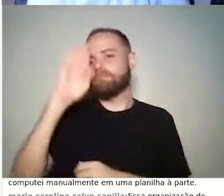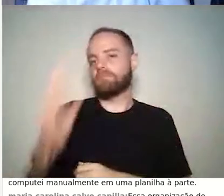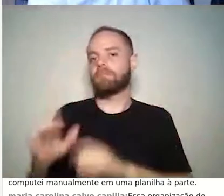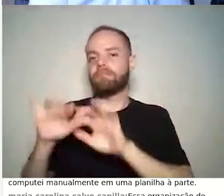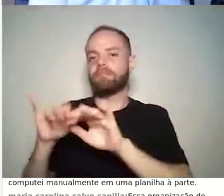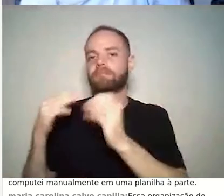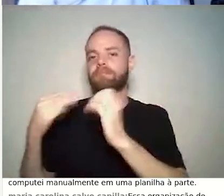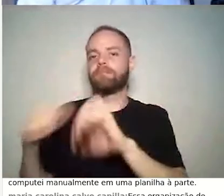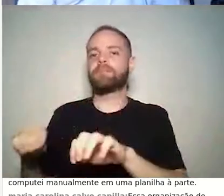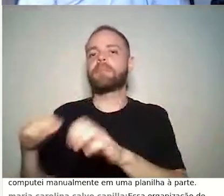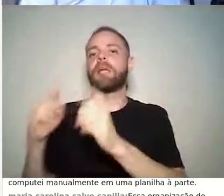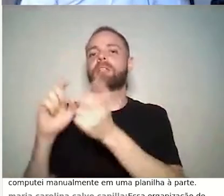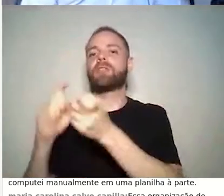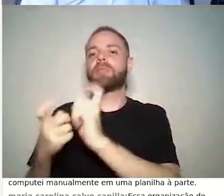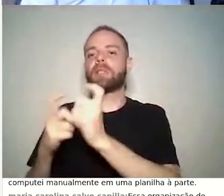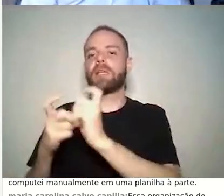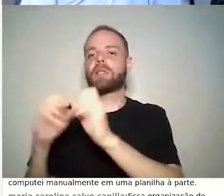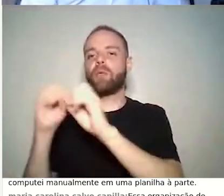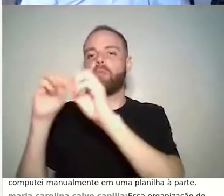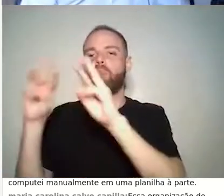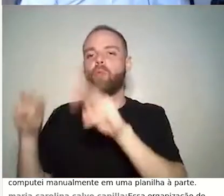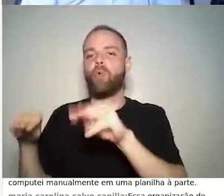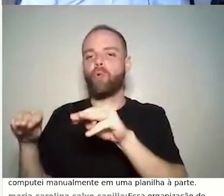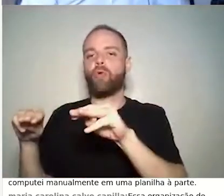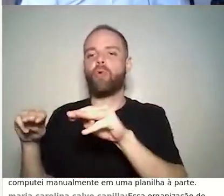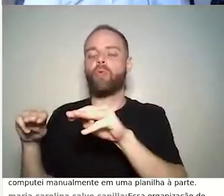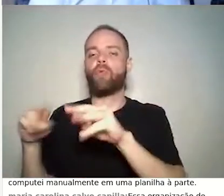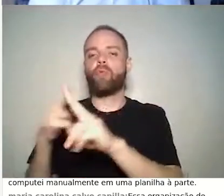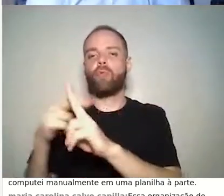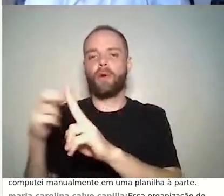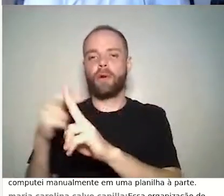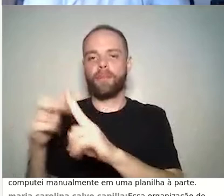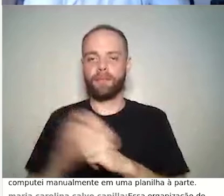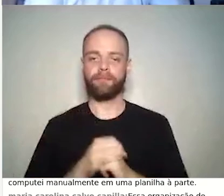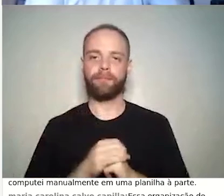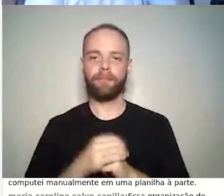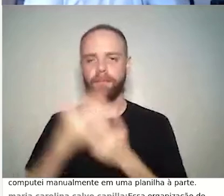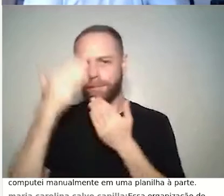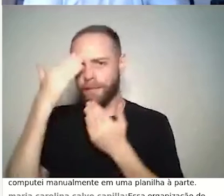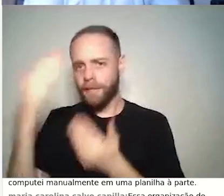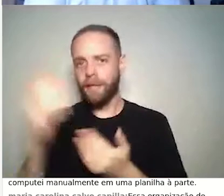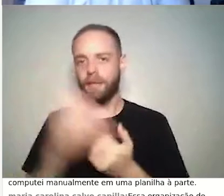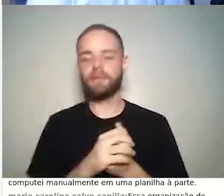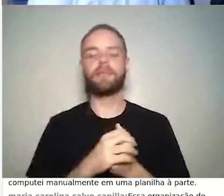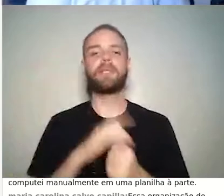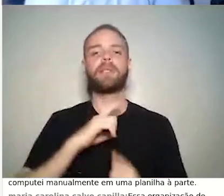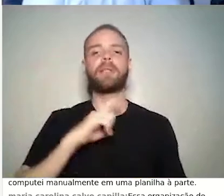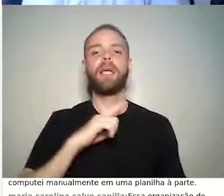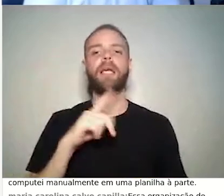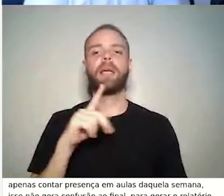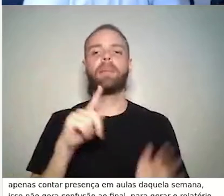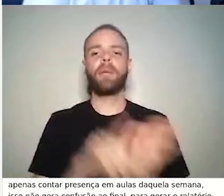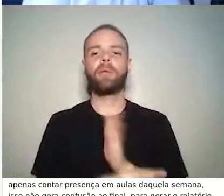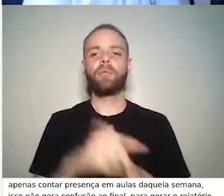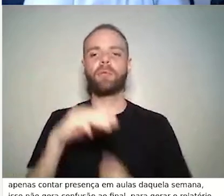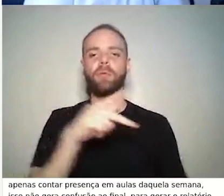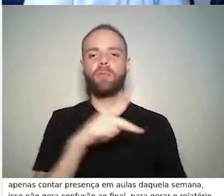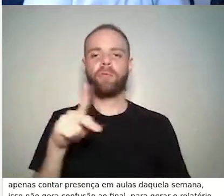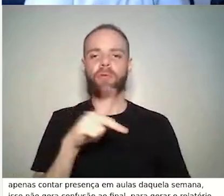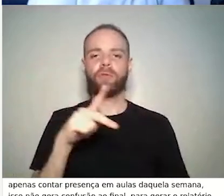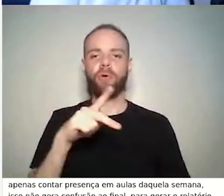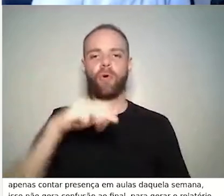na UNB. Obrigada, Tiago. Tem mais uma pergunta do professor Miguel, ele pede desculpa pelo